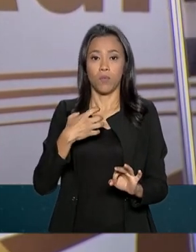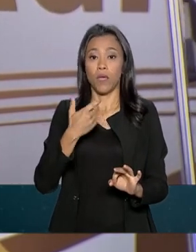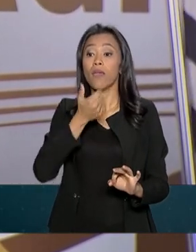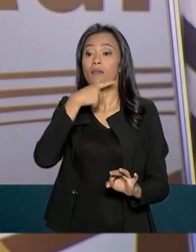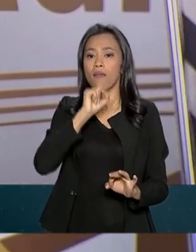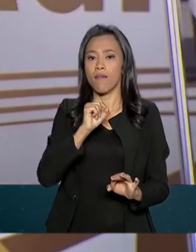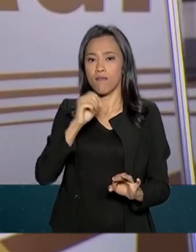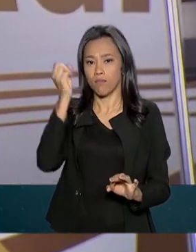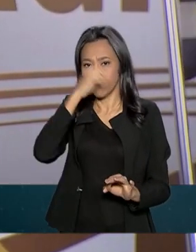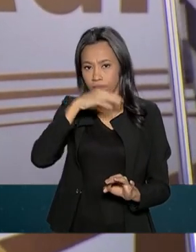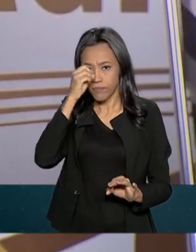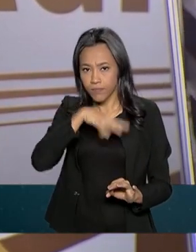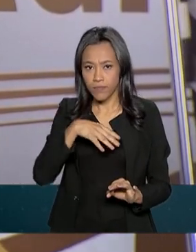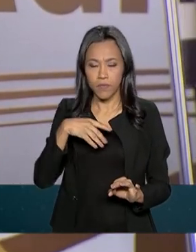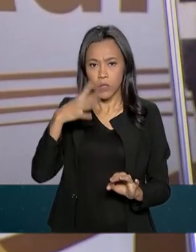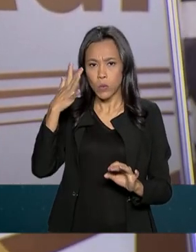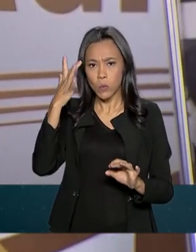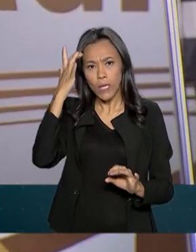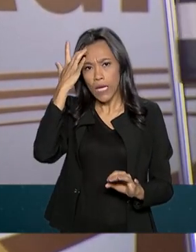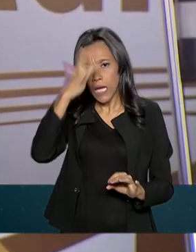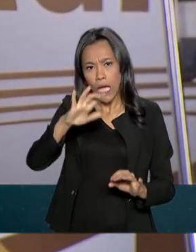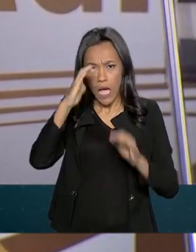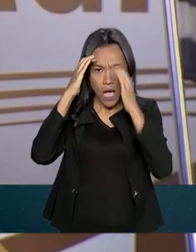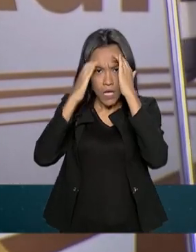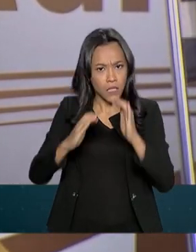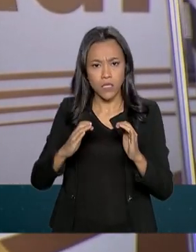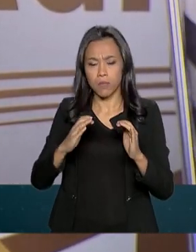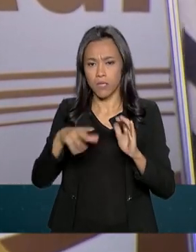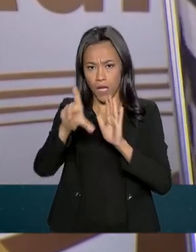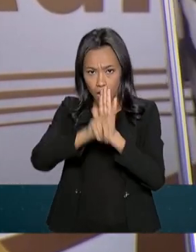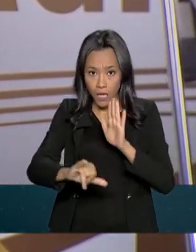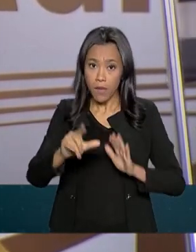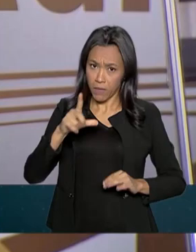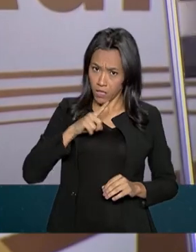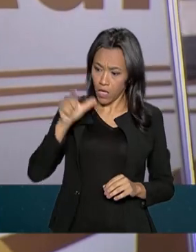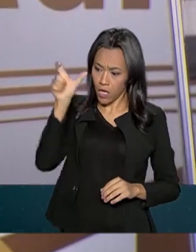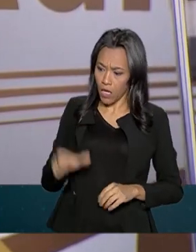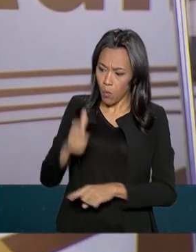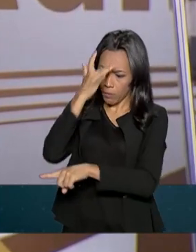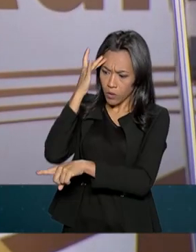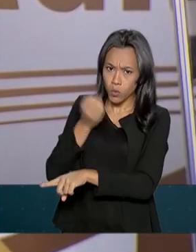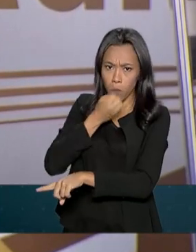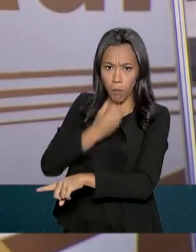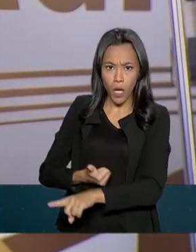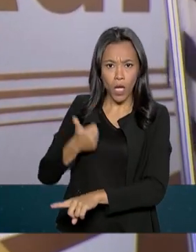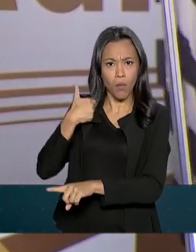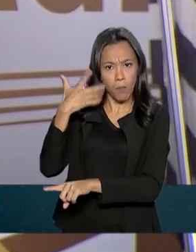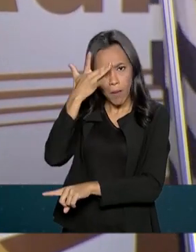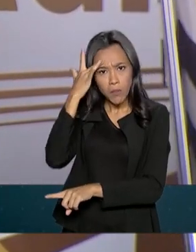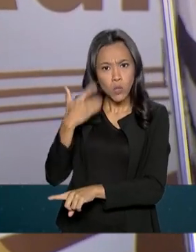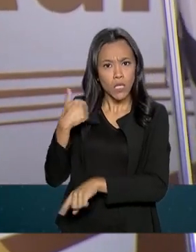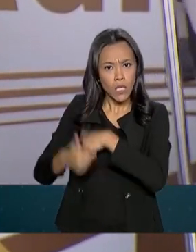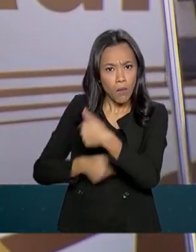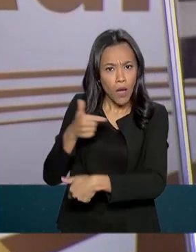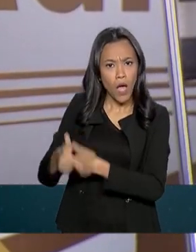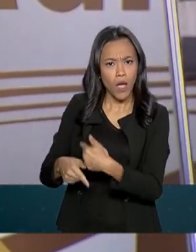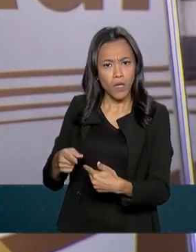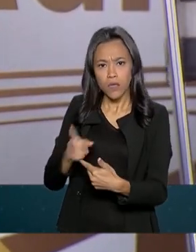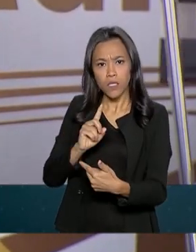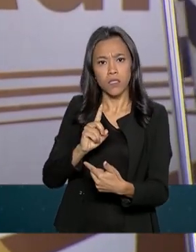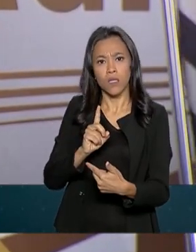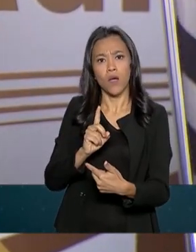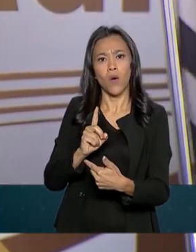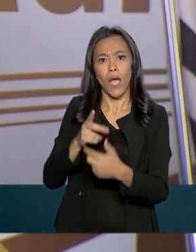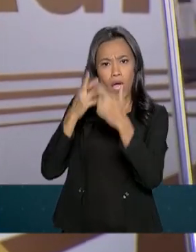a lei, temam vocês, temam o cidadão de bem e não o contrário. Nessa segurança jurídica,